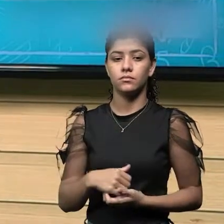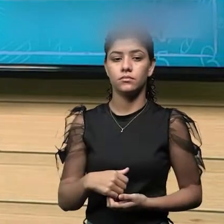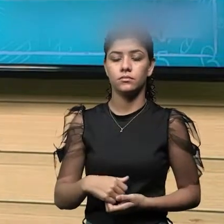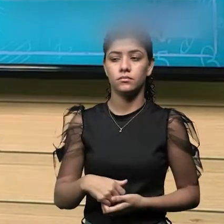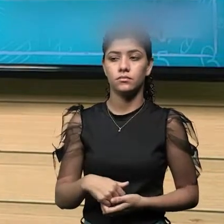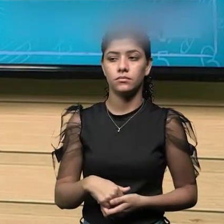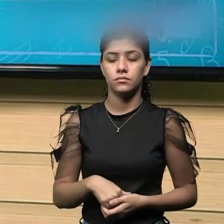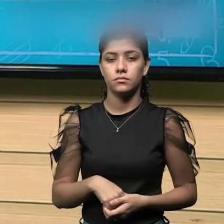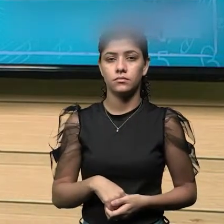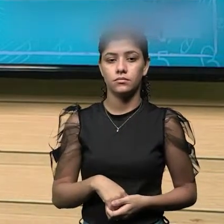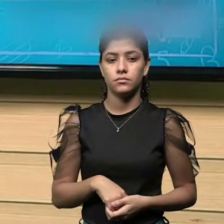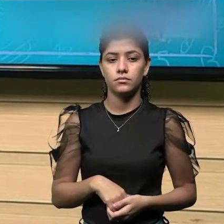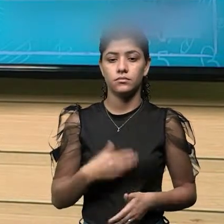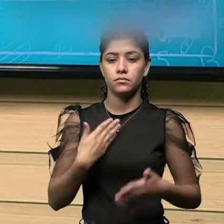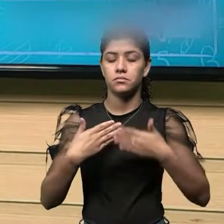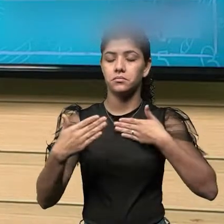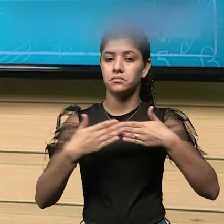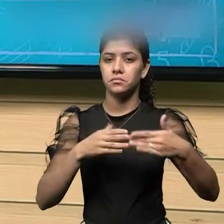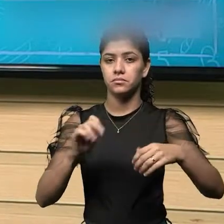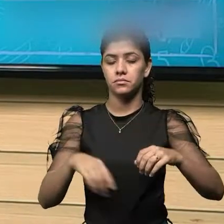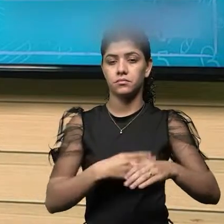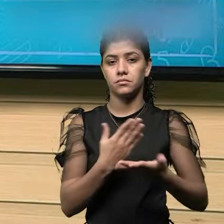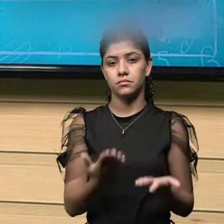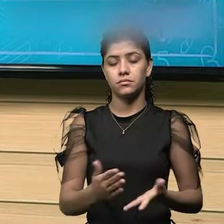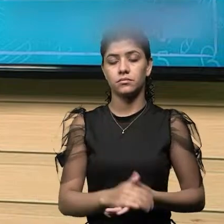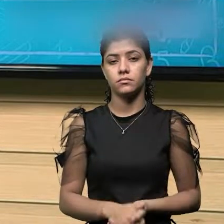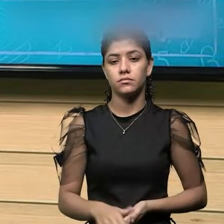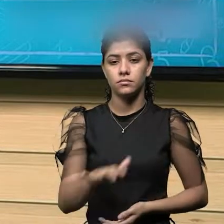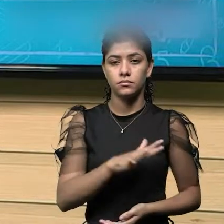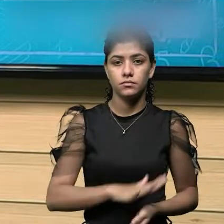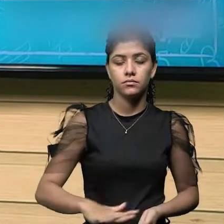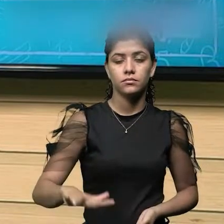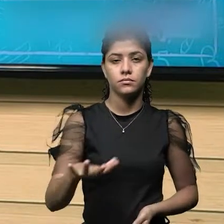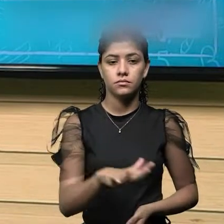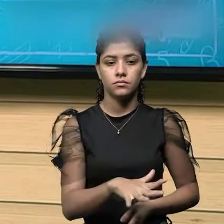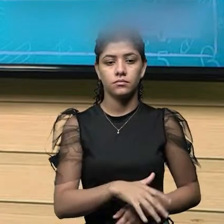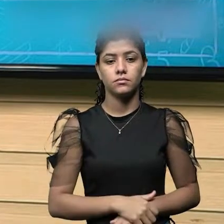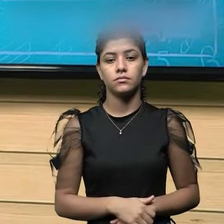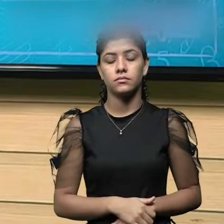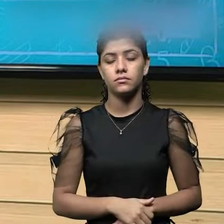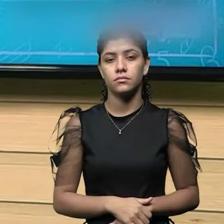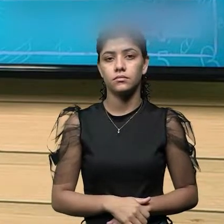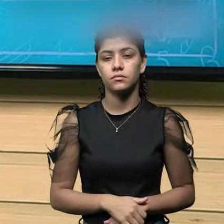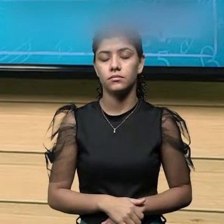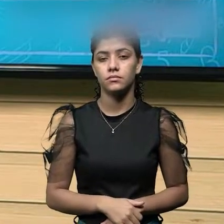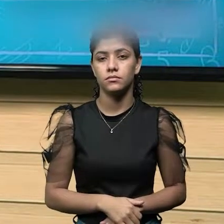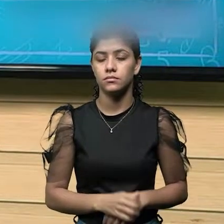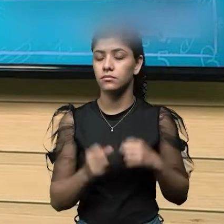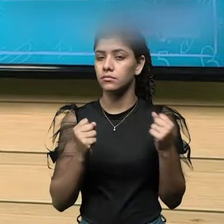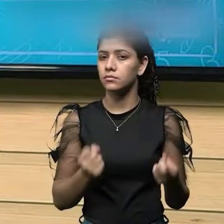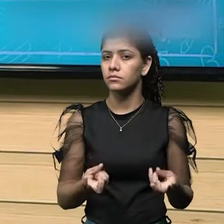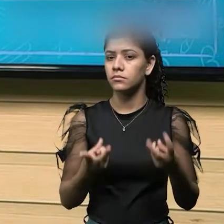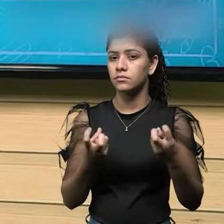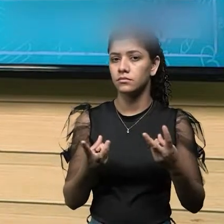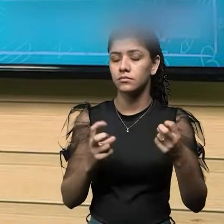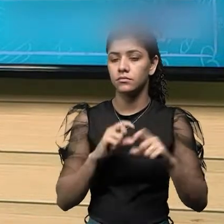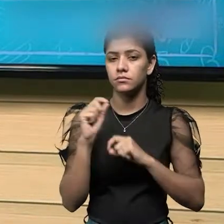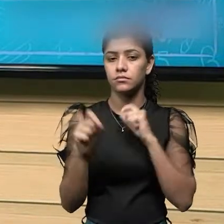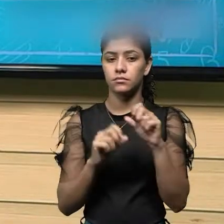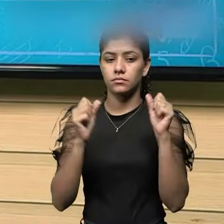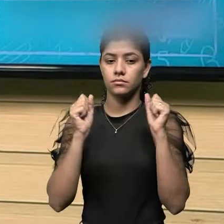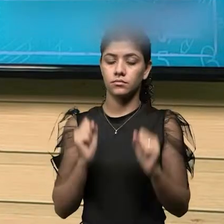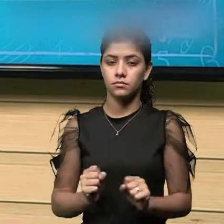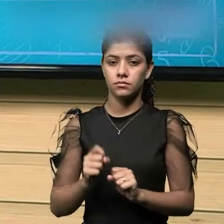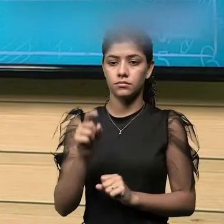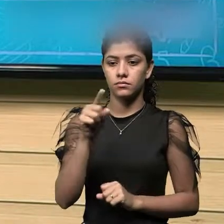em qualquer parte na área que for medido, como pode observar, pode ser